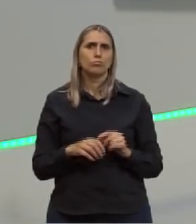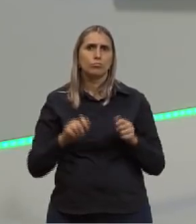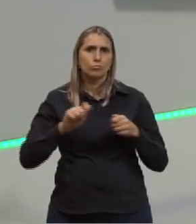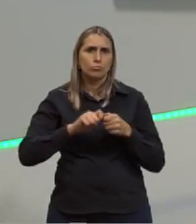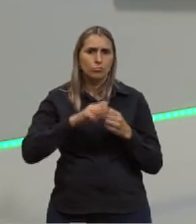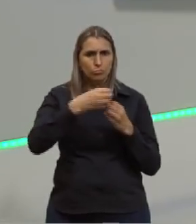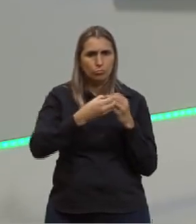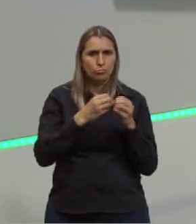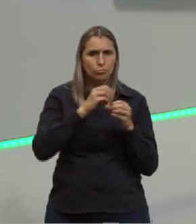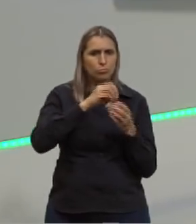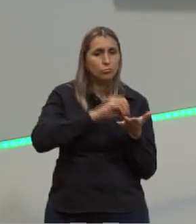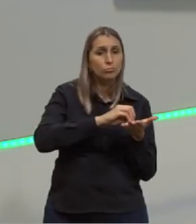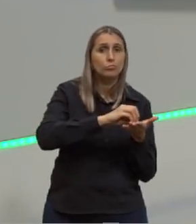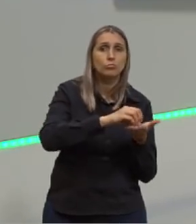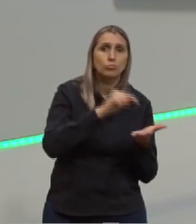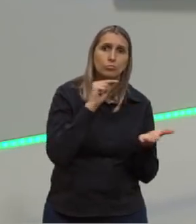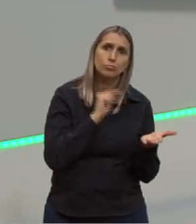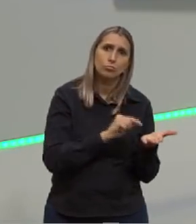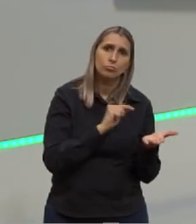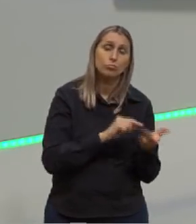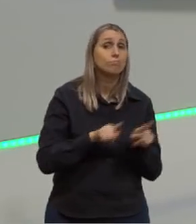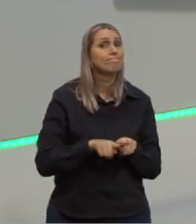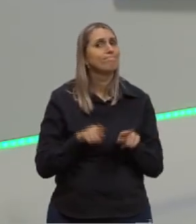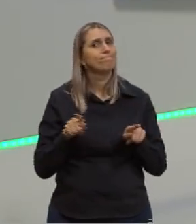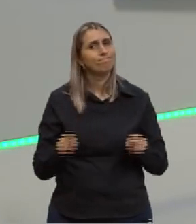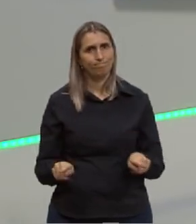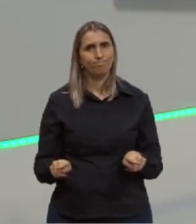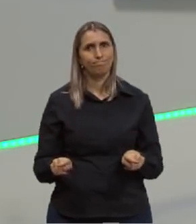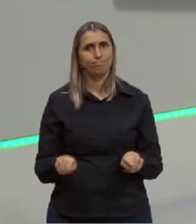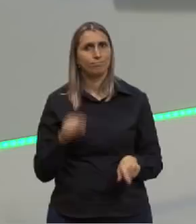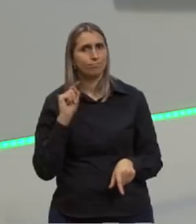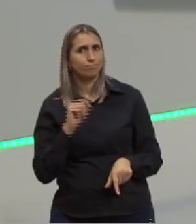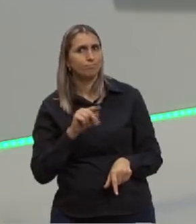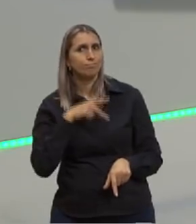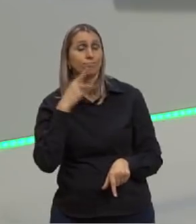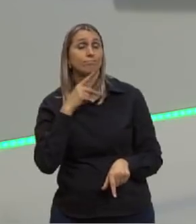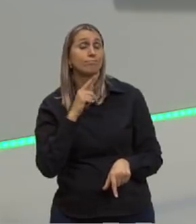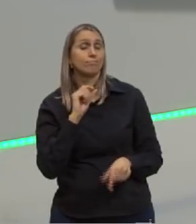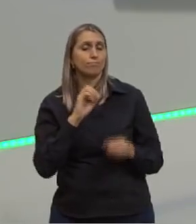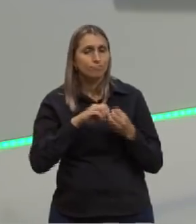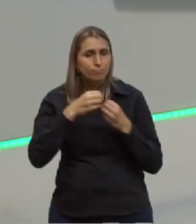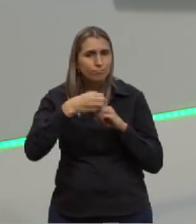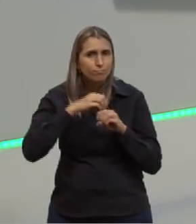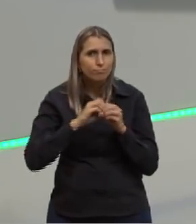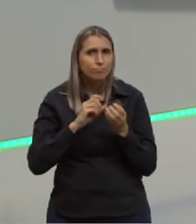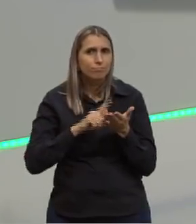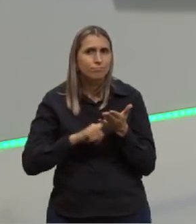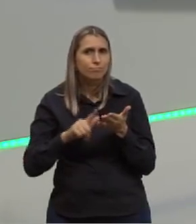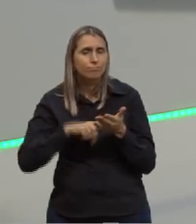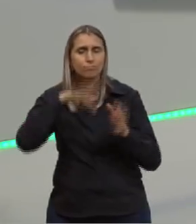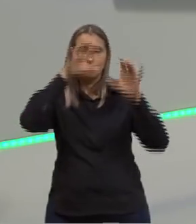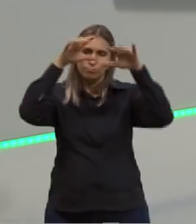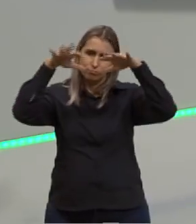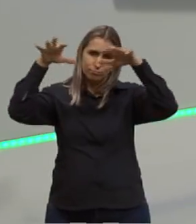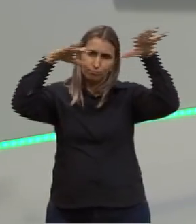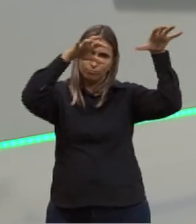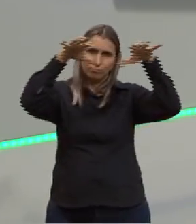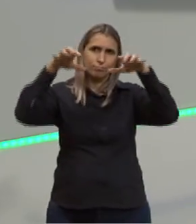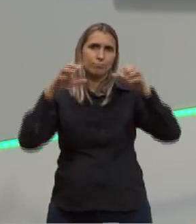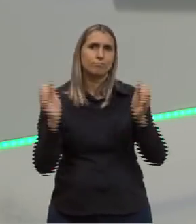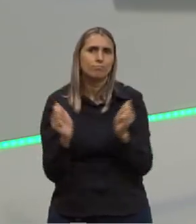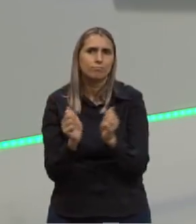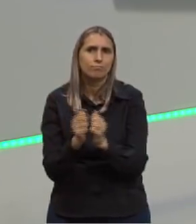moléculas orgânicas ali. Porém, aí eles dizem que, então, essas moléculas foram lavadas pela chuva, se